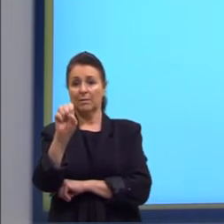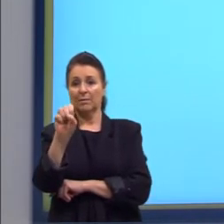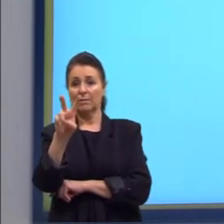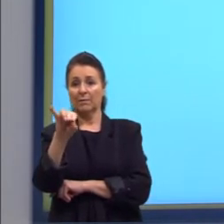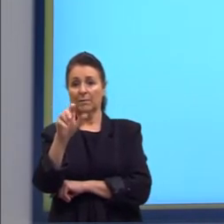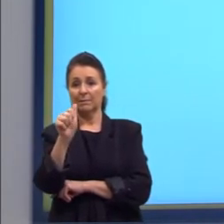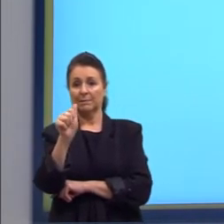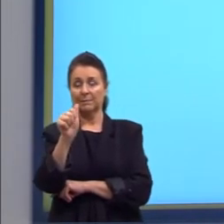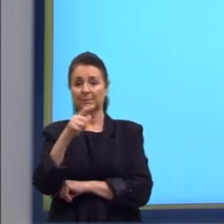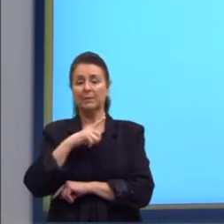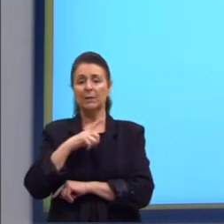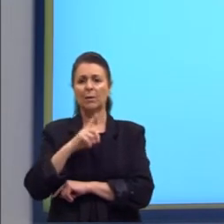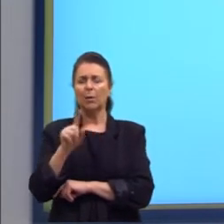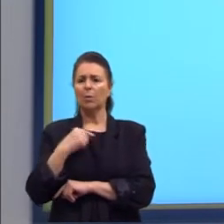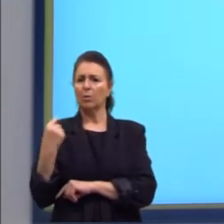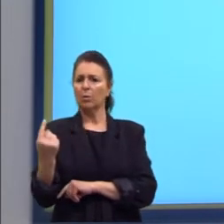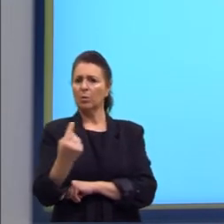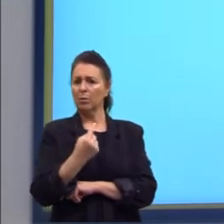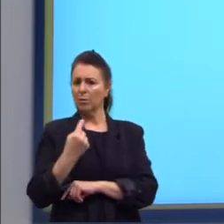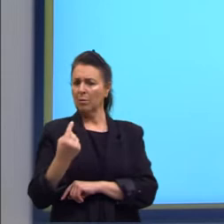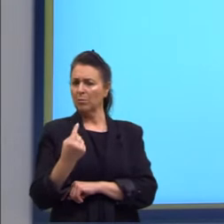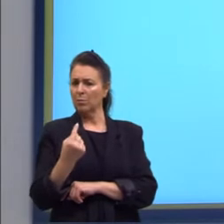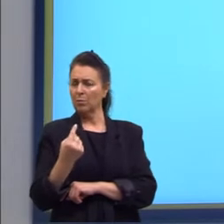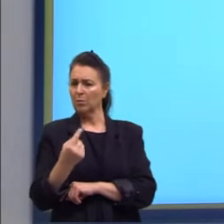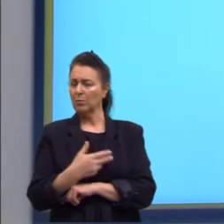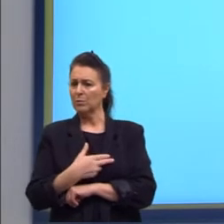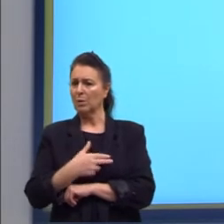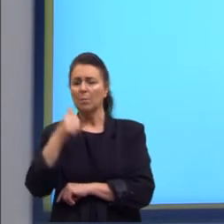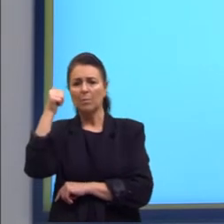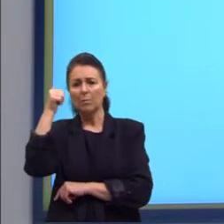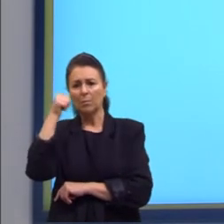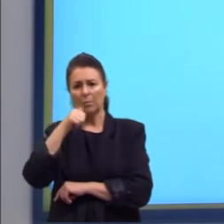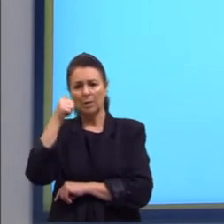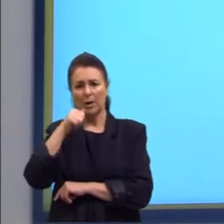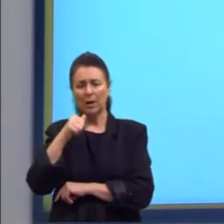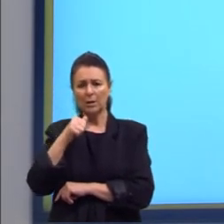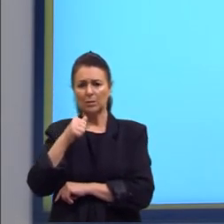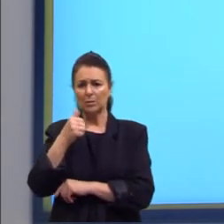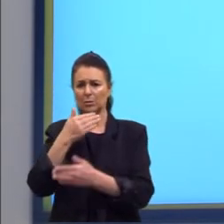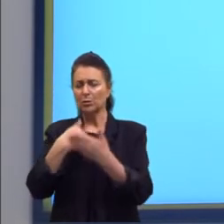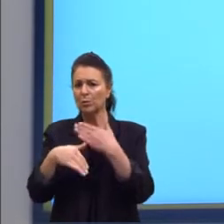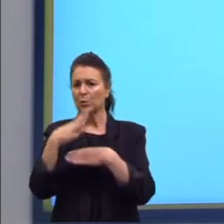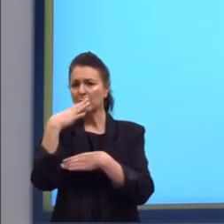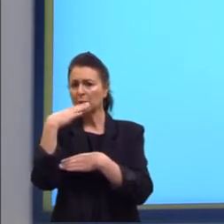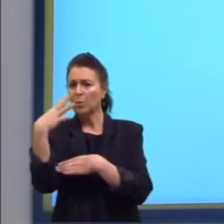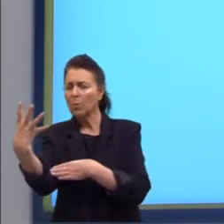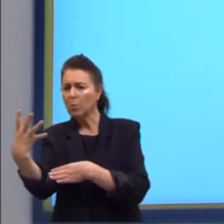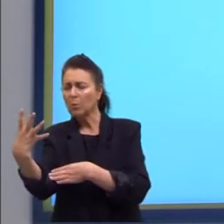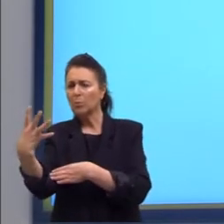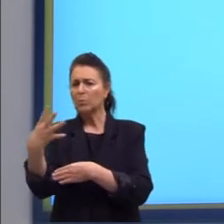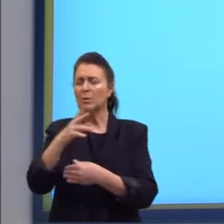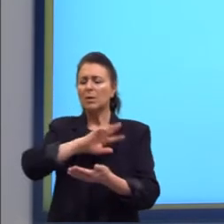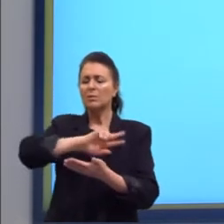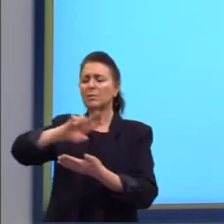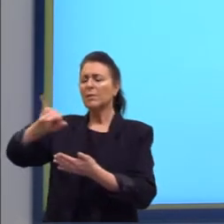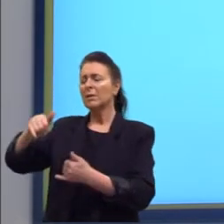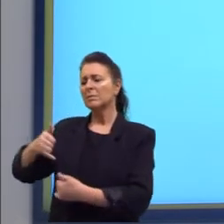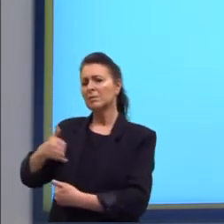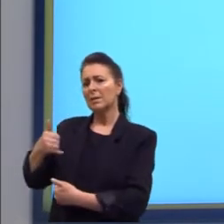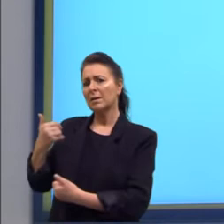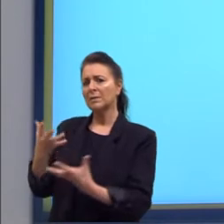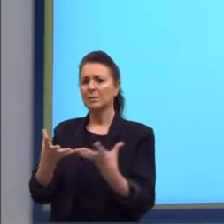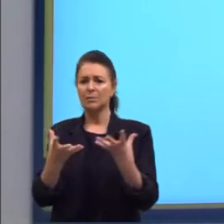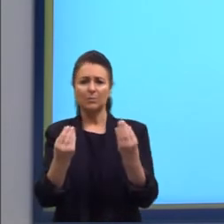Nós somos mulheres de todas as cores, de várias idades, de muitos